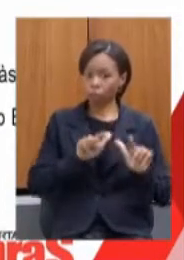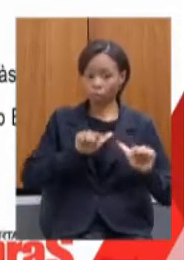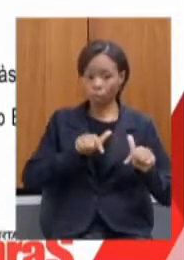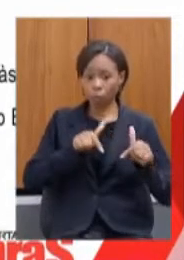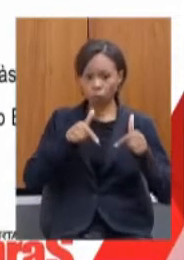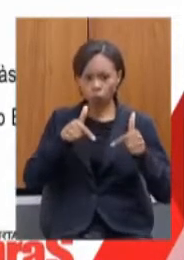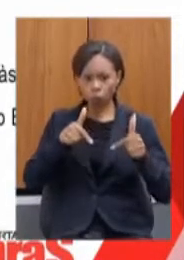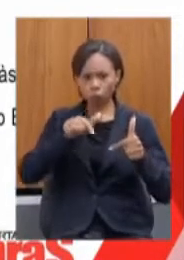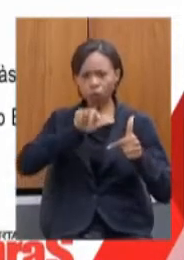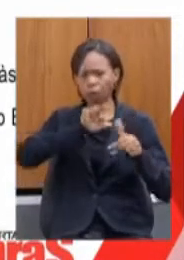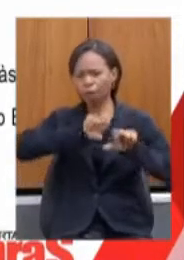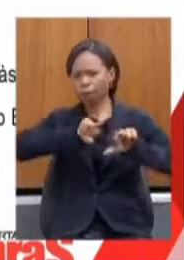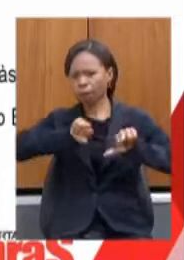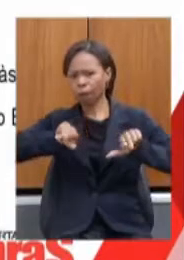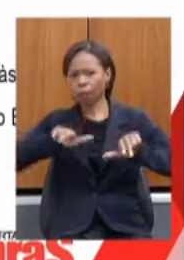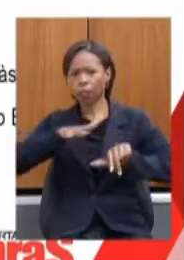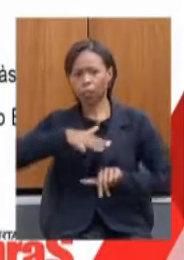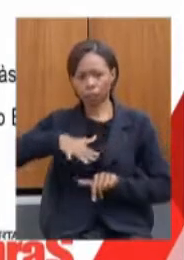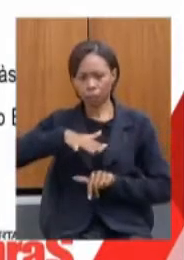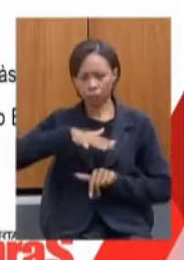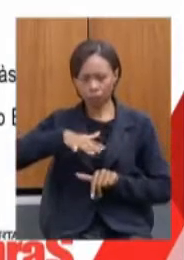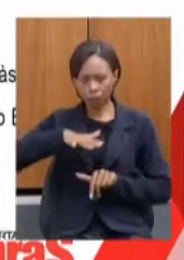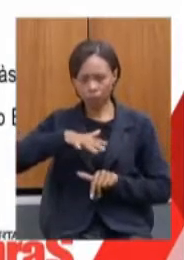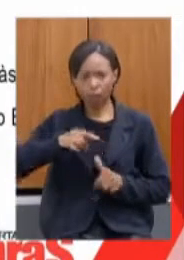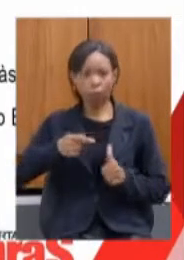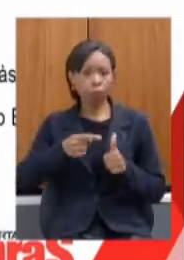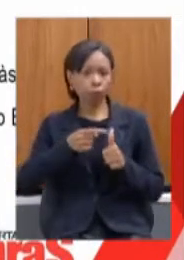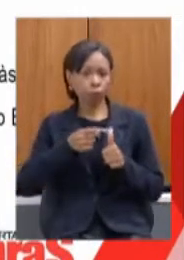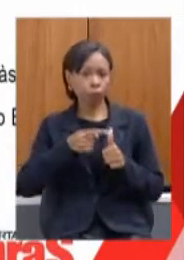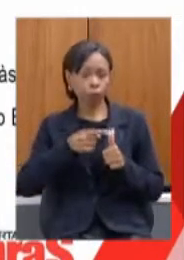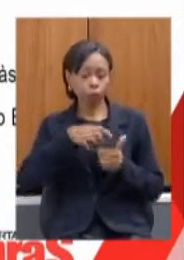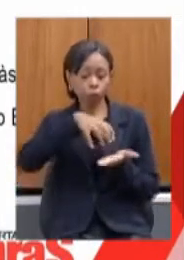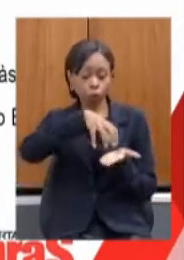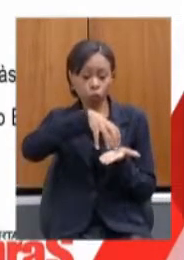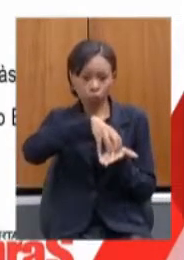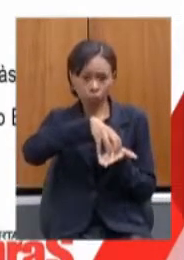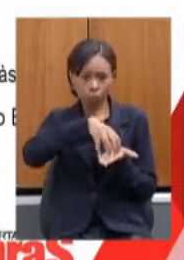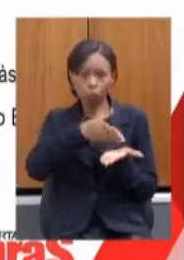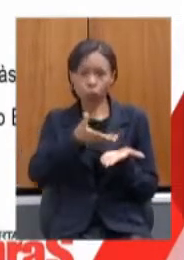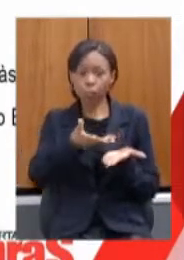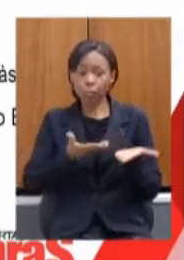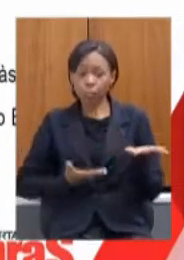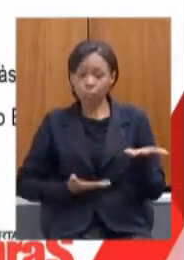Inicialmente, atuação do Centro de Serviços Compartilhados.